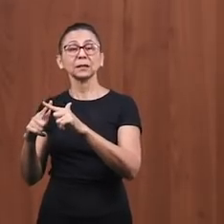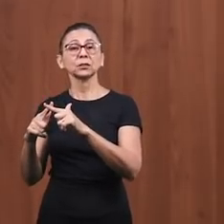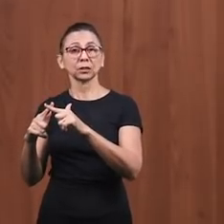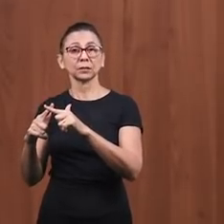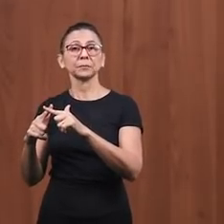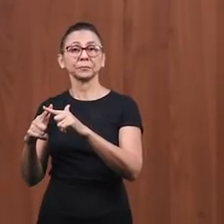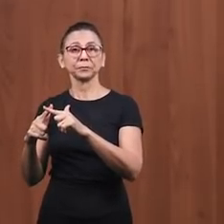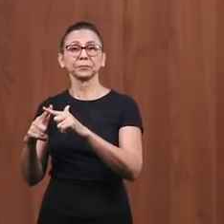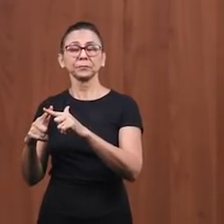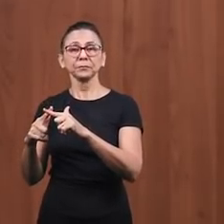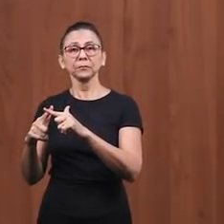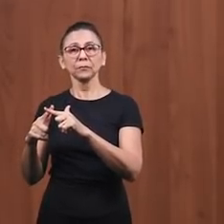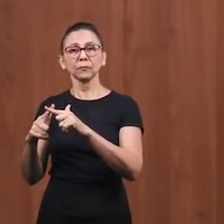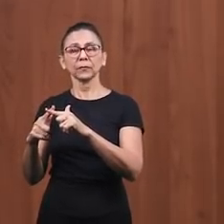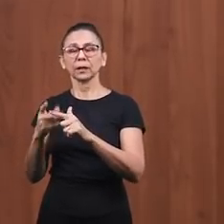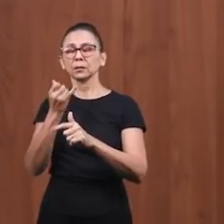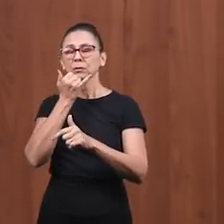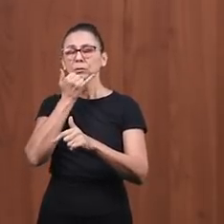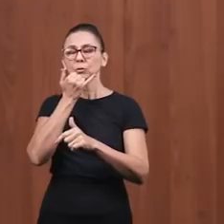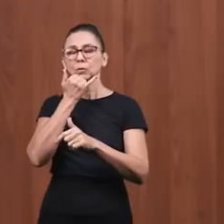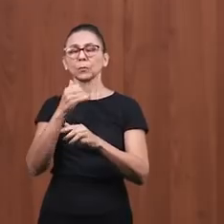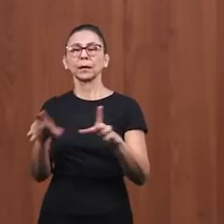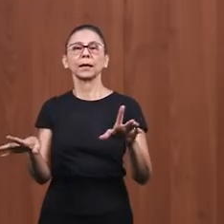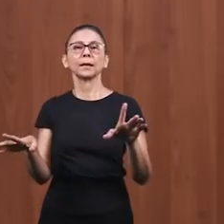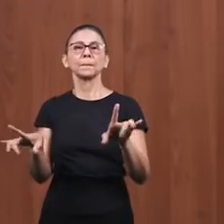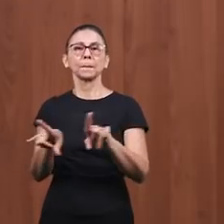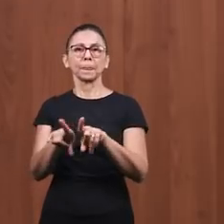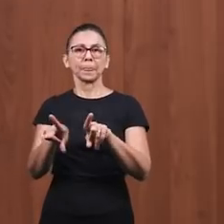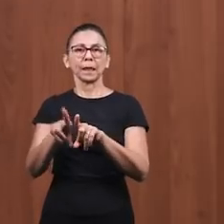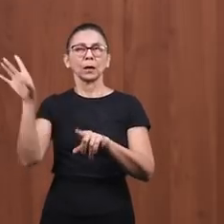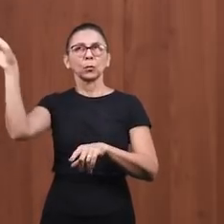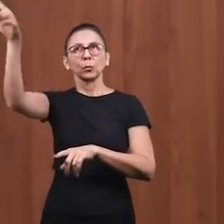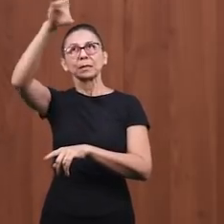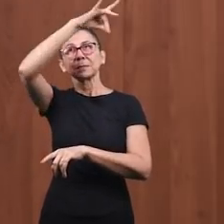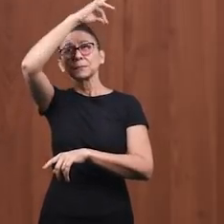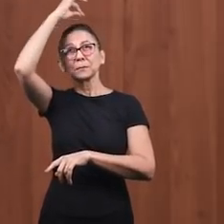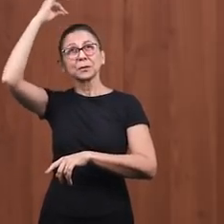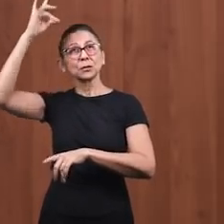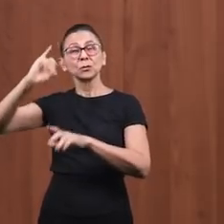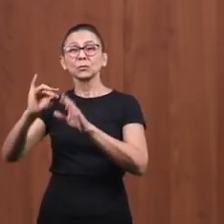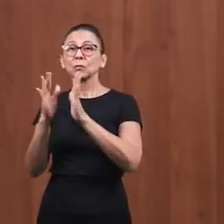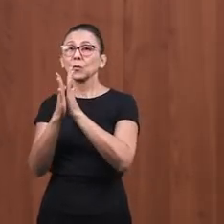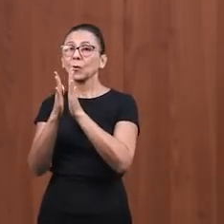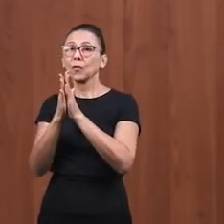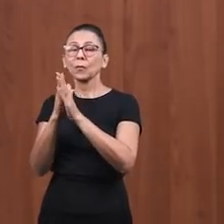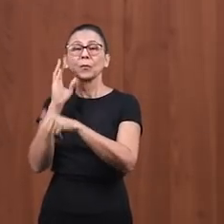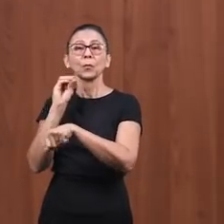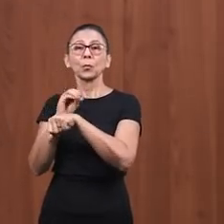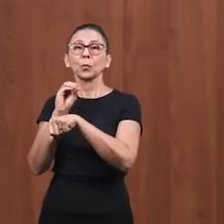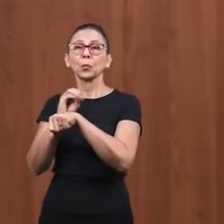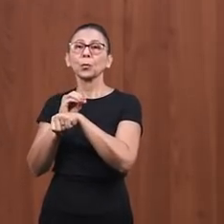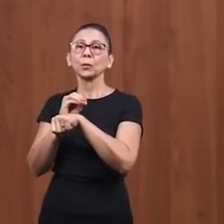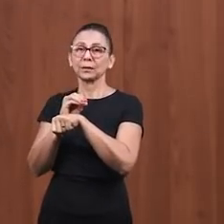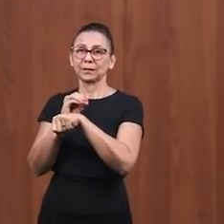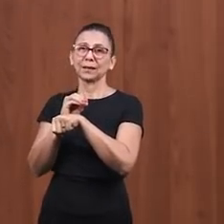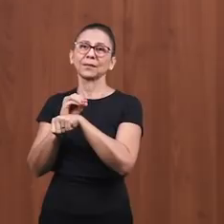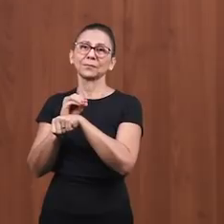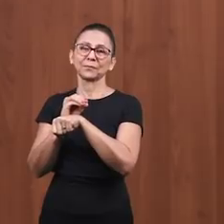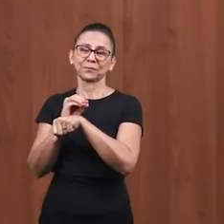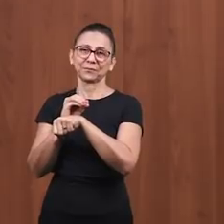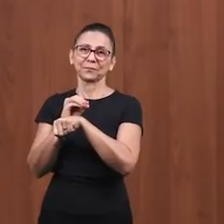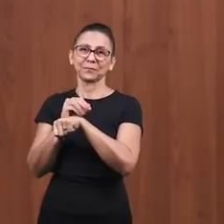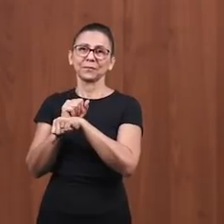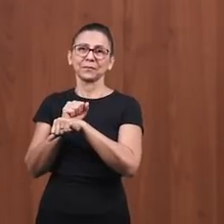Santo intercede por nós, ora por nós com gemidos, inexprimíveis. Cuida de nós. E é na